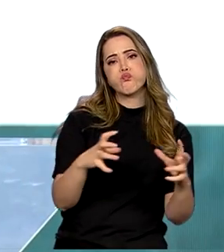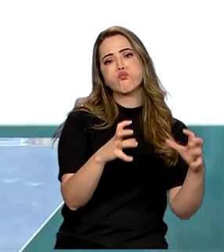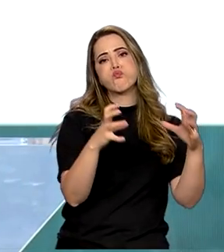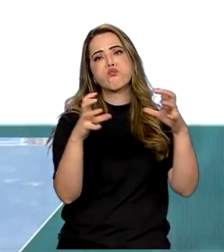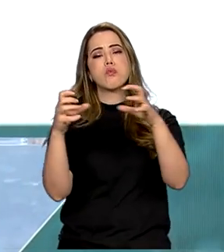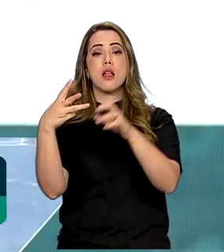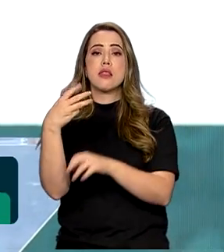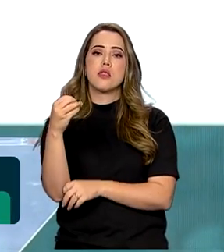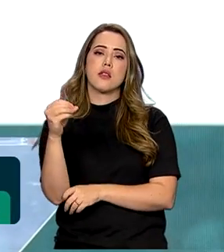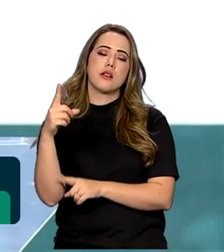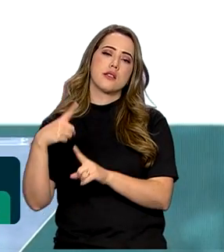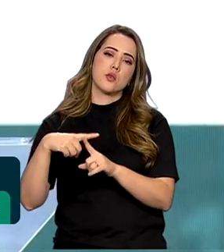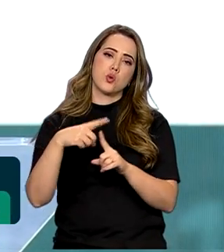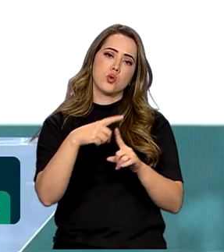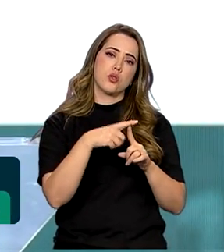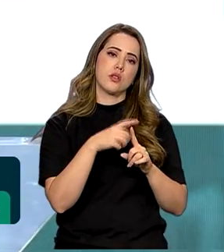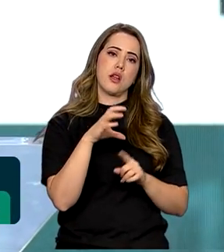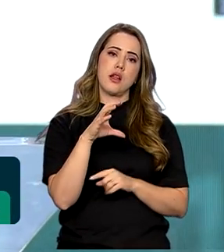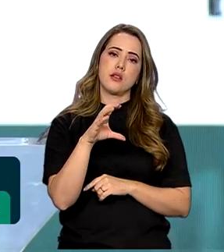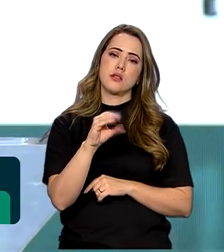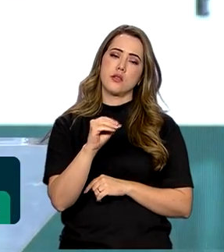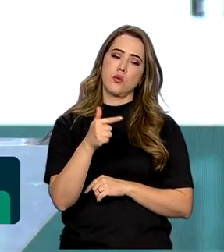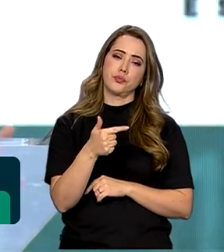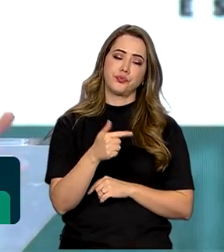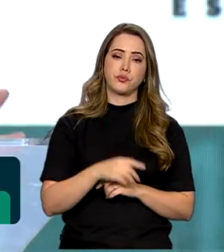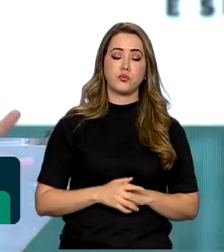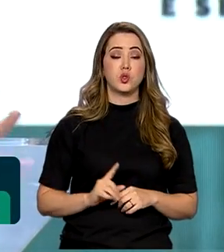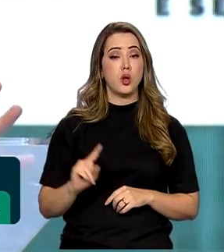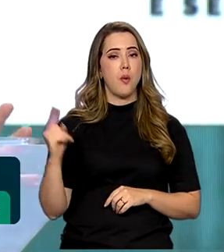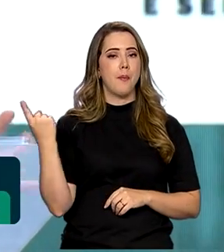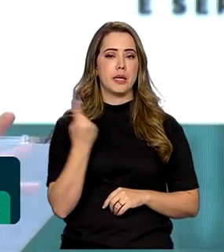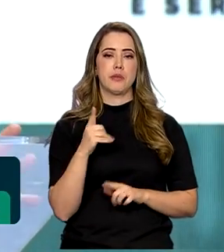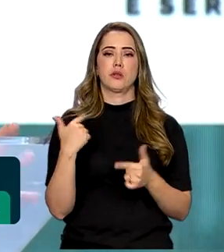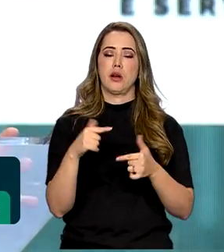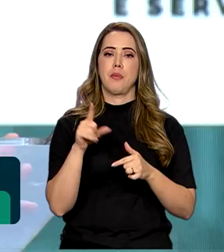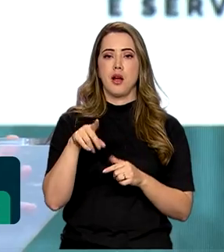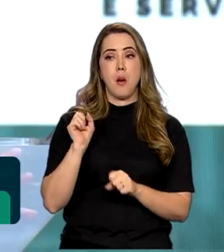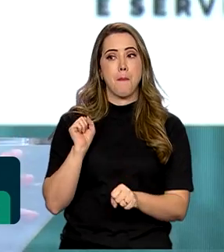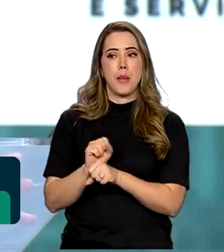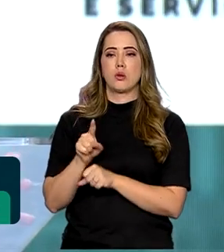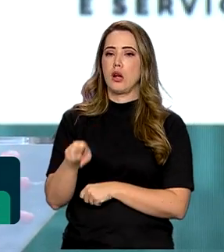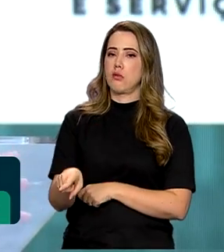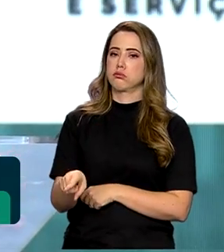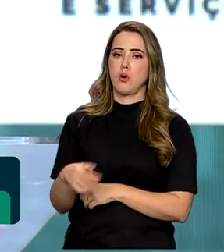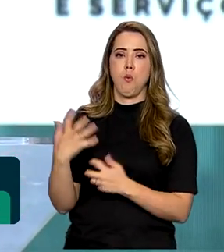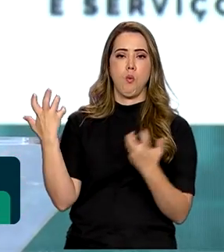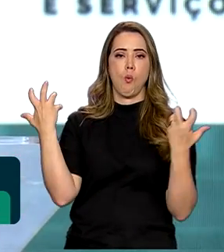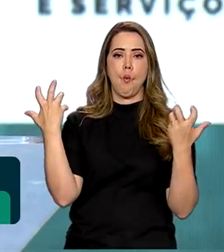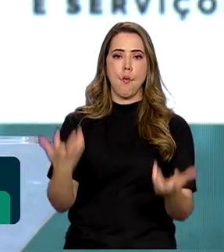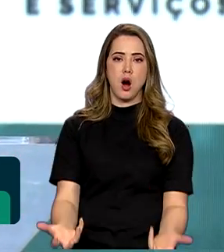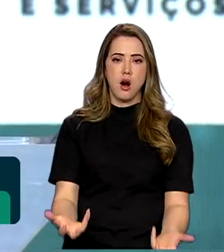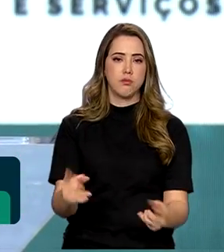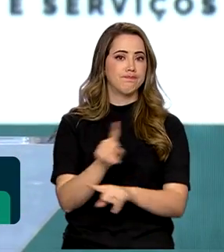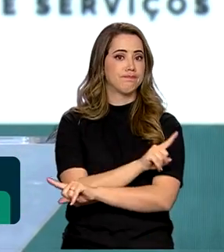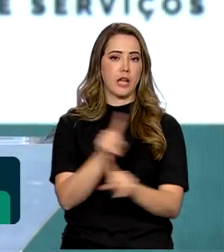toneladas de carbono. Então, a primeira tarefa é brecar o desmatamento